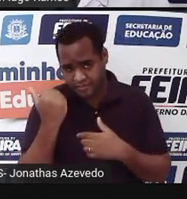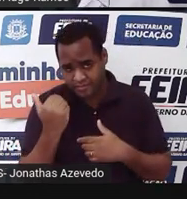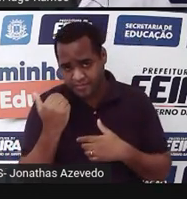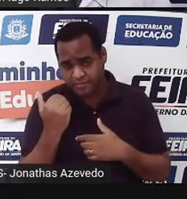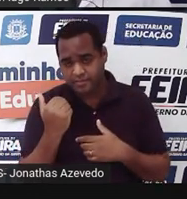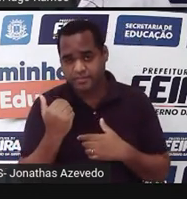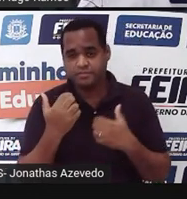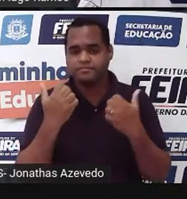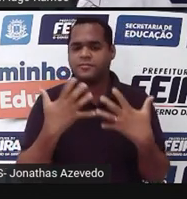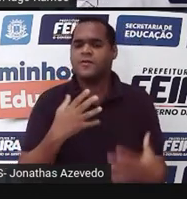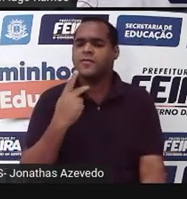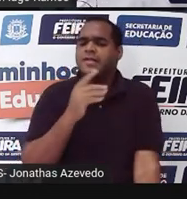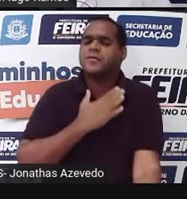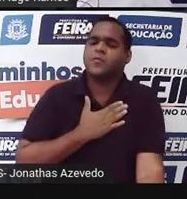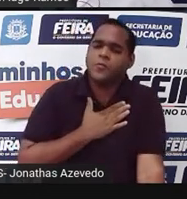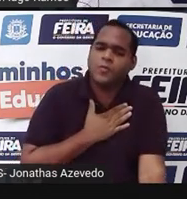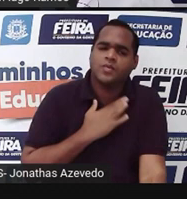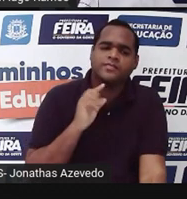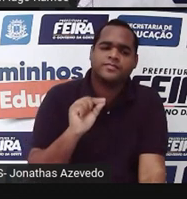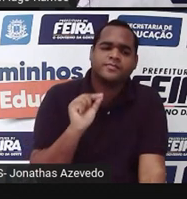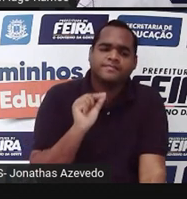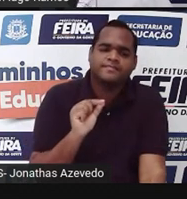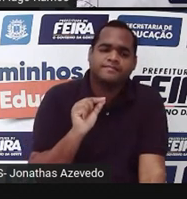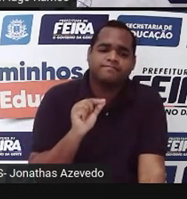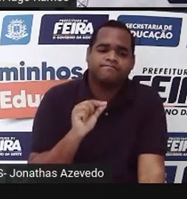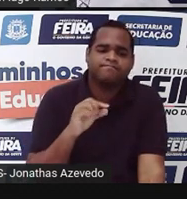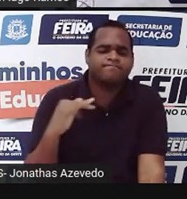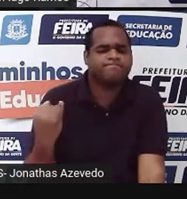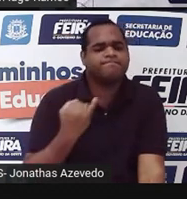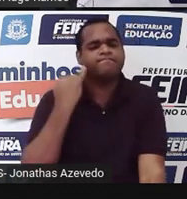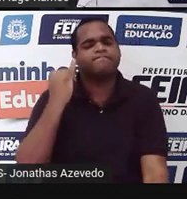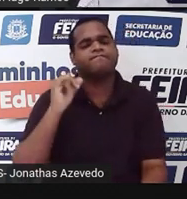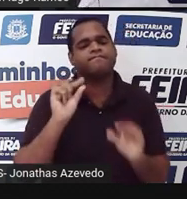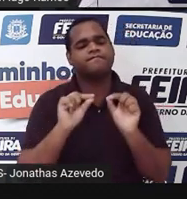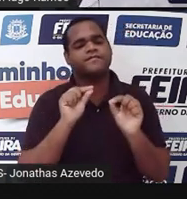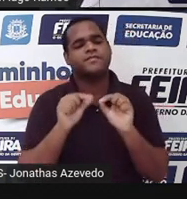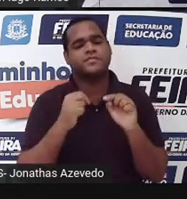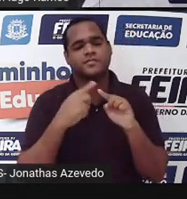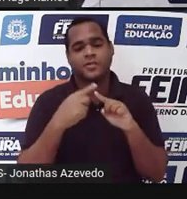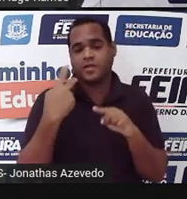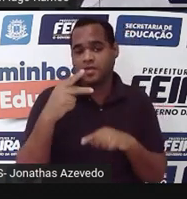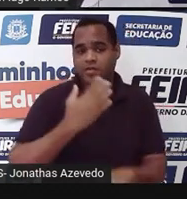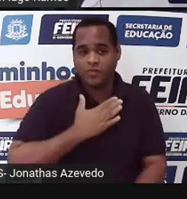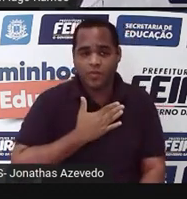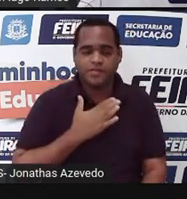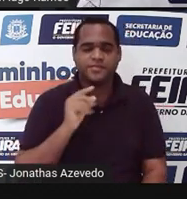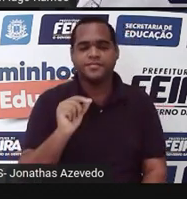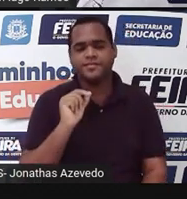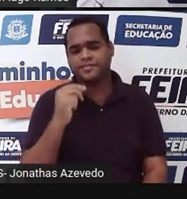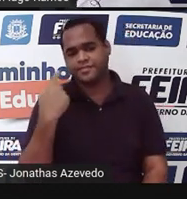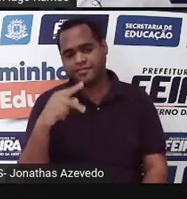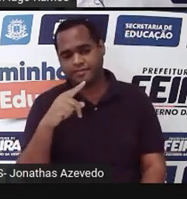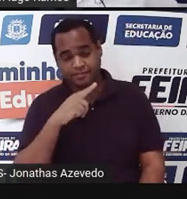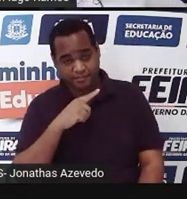você comenta do que você mais gostou. Por que isso é interessante? Porque pra você comentar o que você mais gostou,